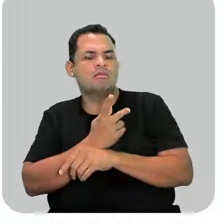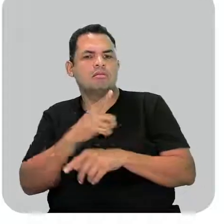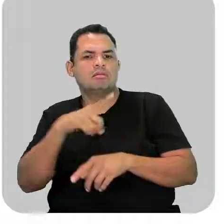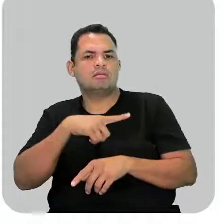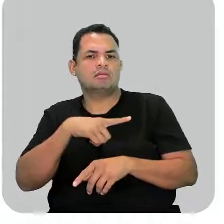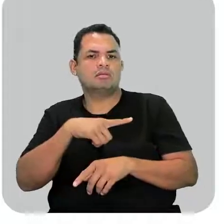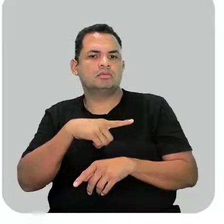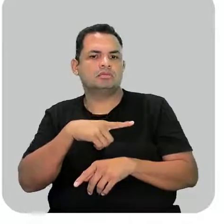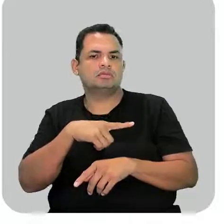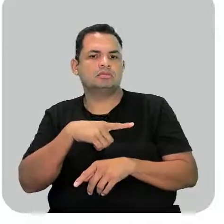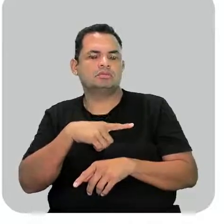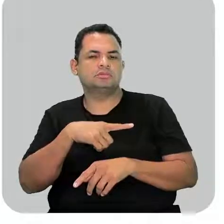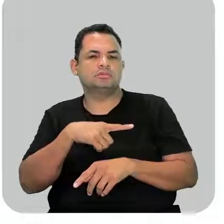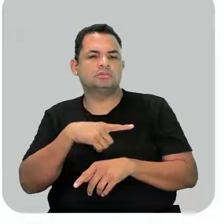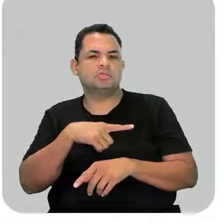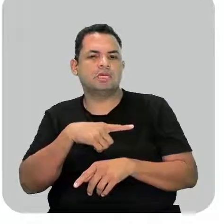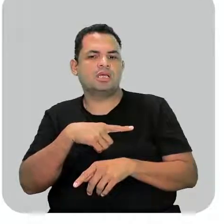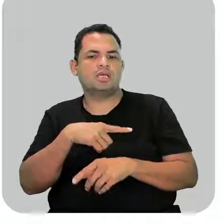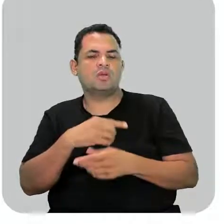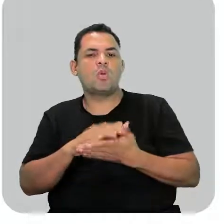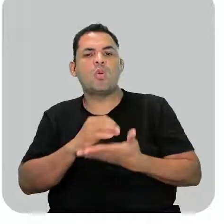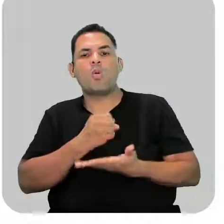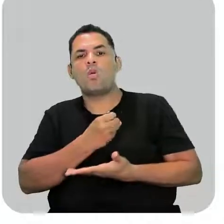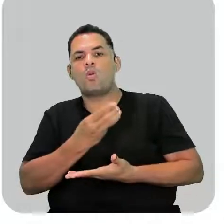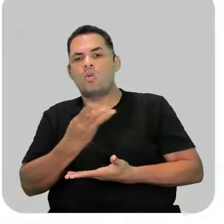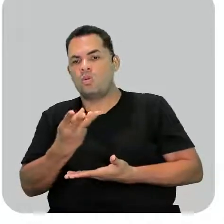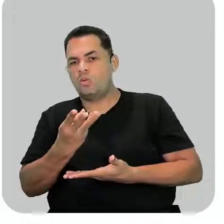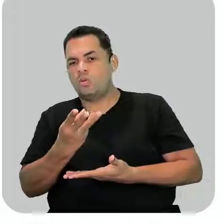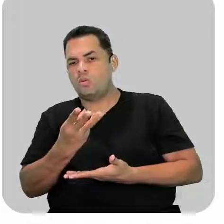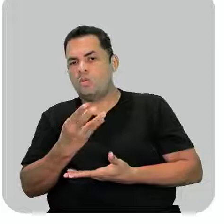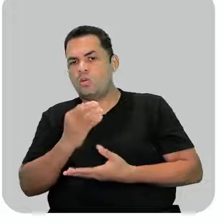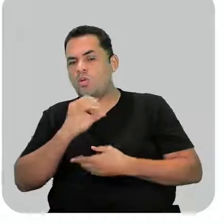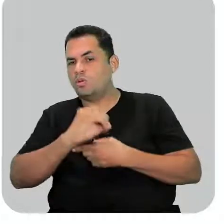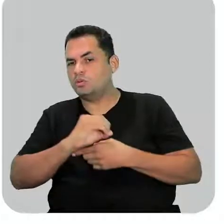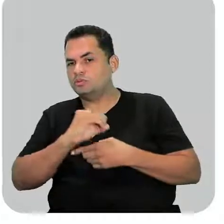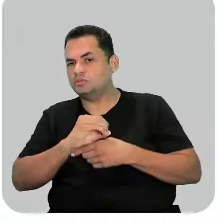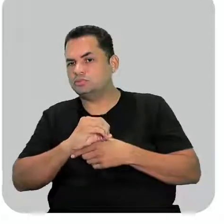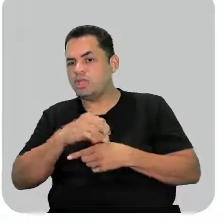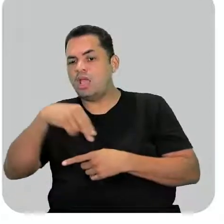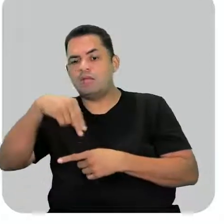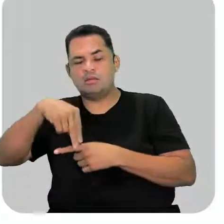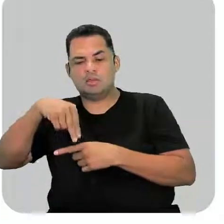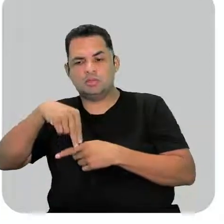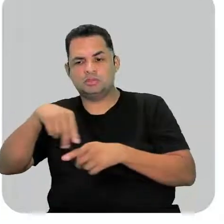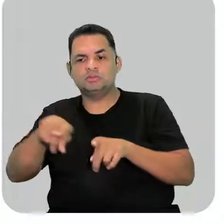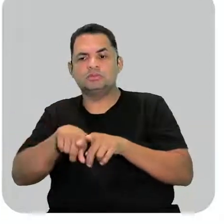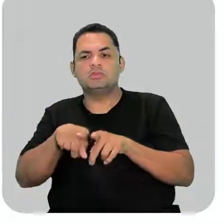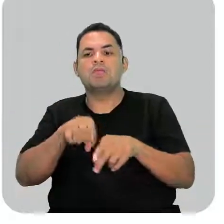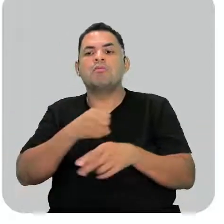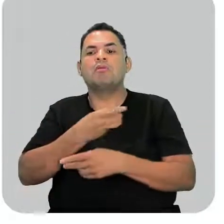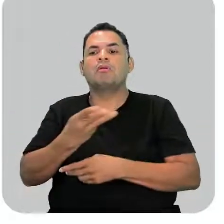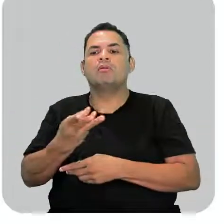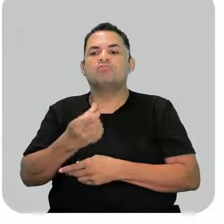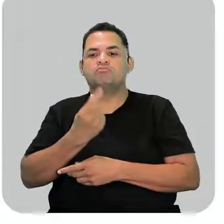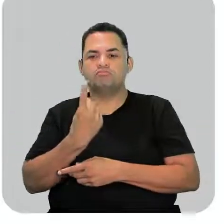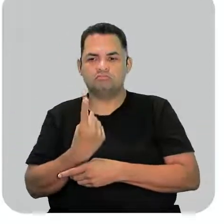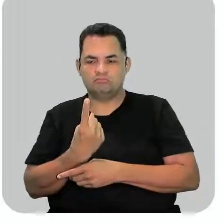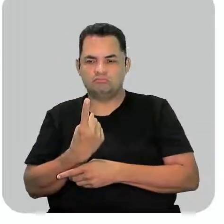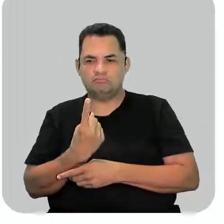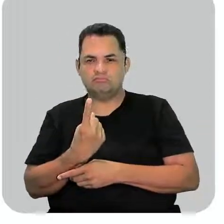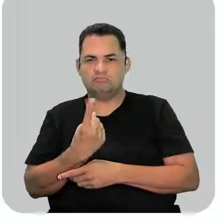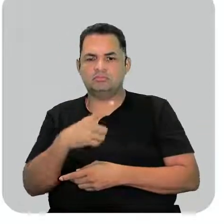Tenho o elemento oxigênio? Sim. Quantos? 3. Tem elemento nitrogênio? Tem. Quantos? 1.